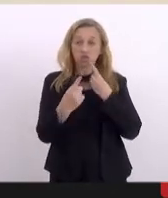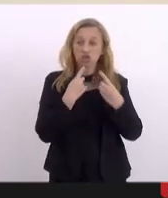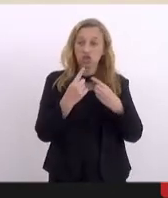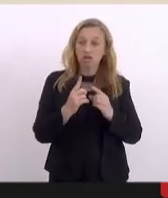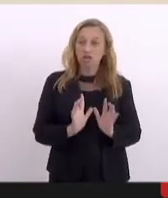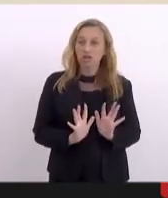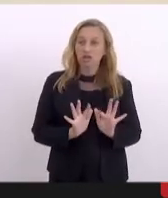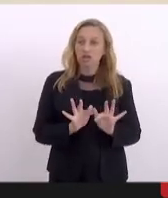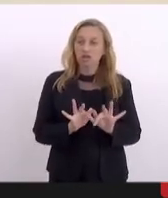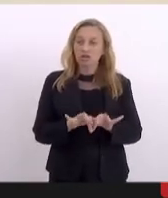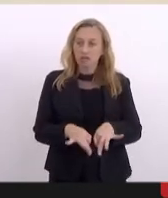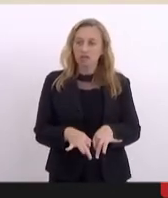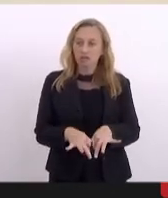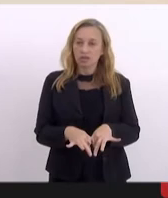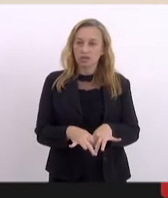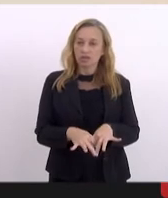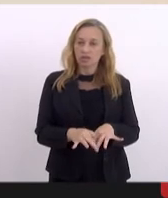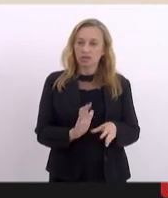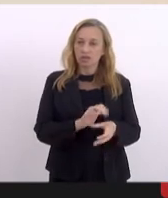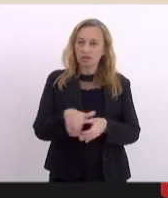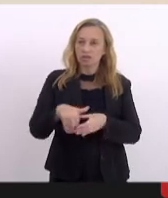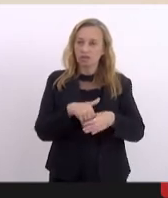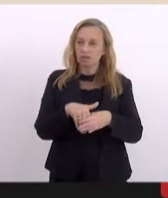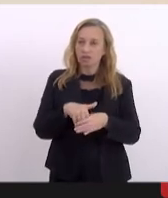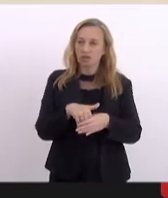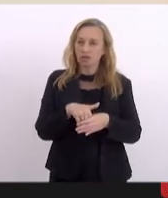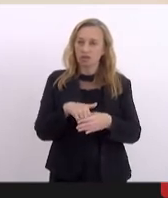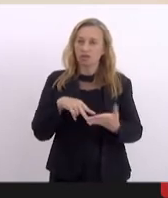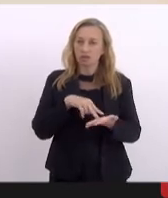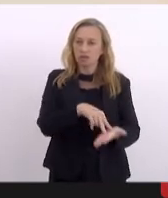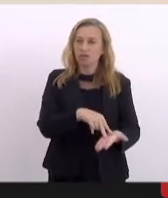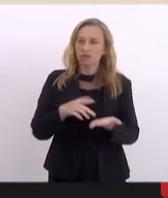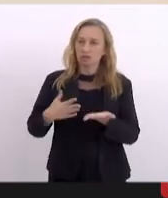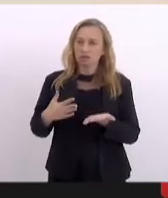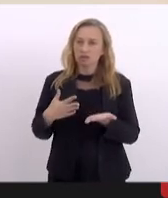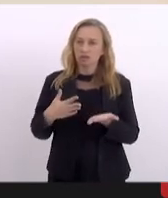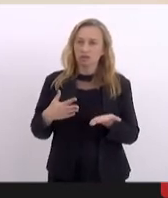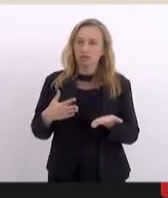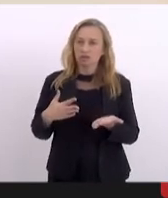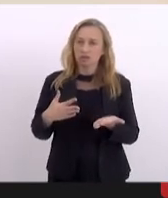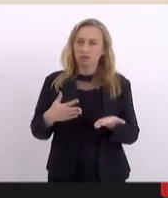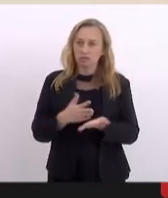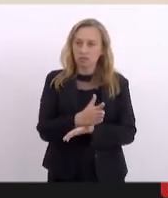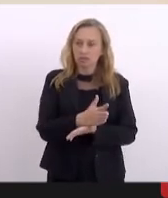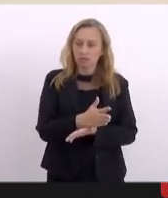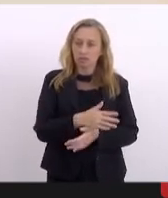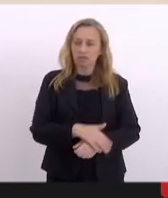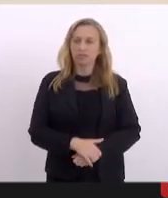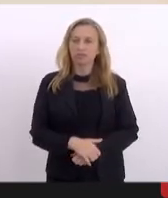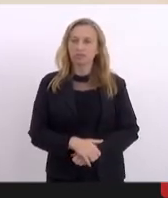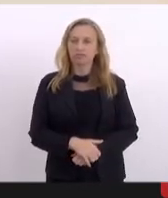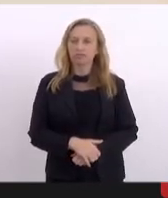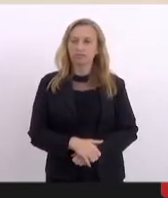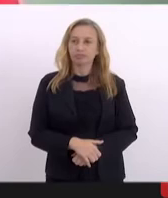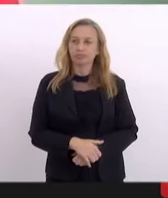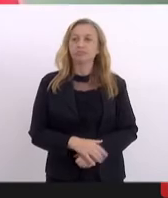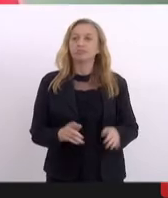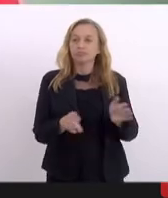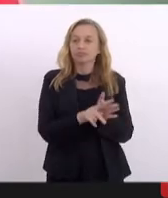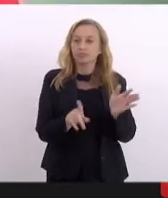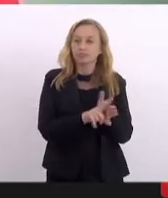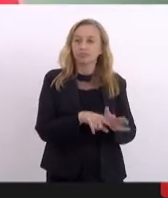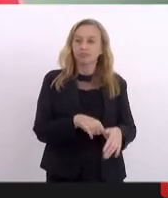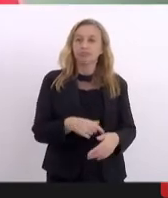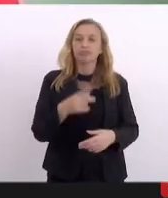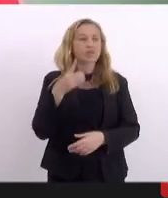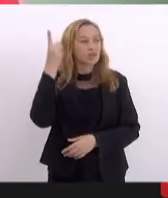discutir, encerrada a discussão e votação. Senhores que aprovam, permaneçam como estão. Aprovado. Projeto de lei